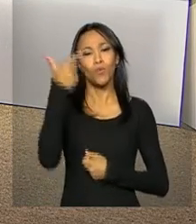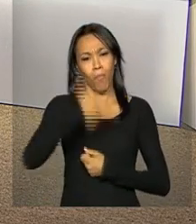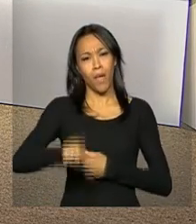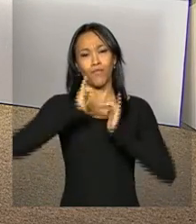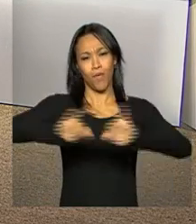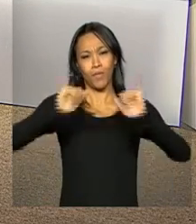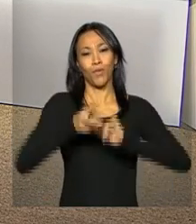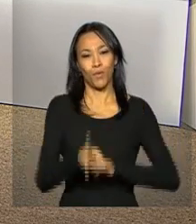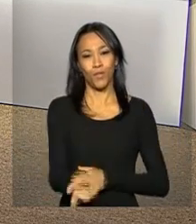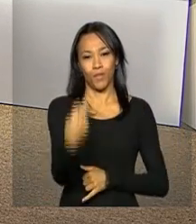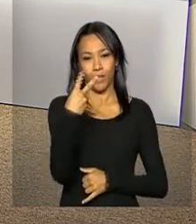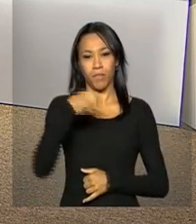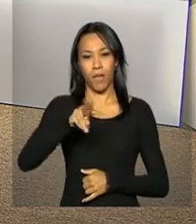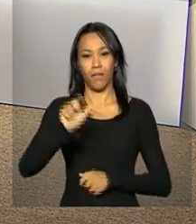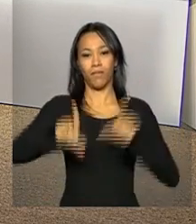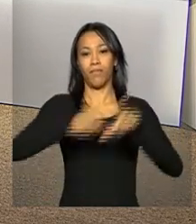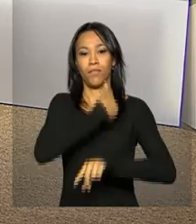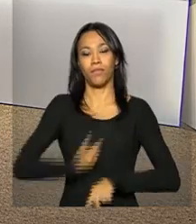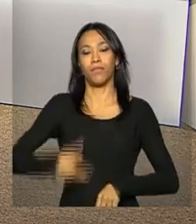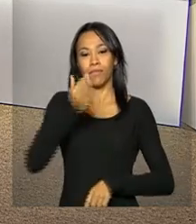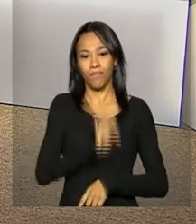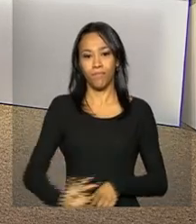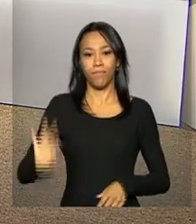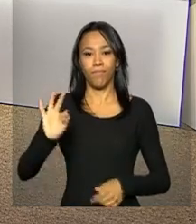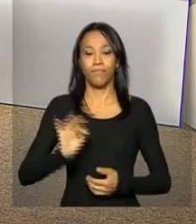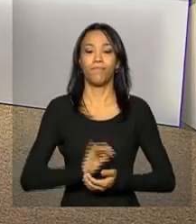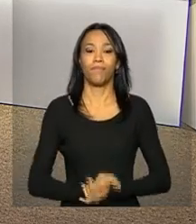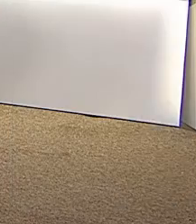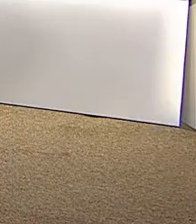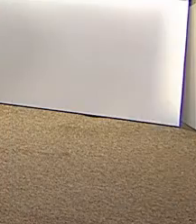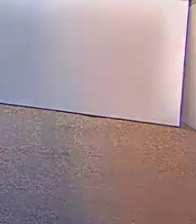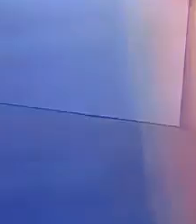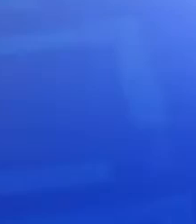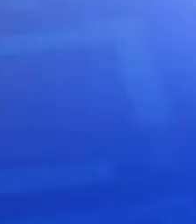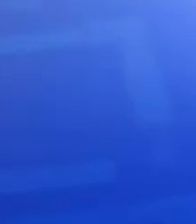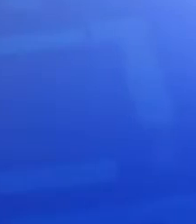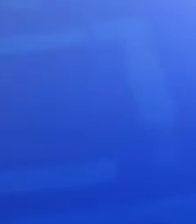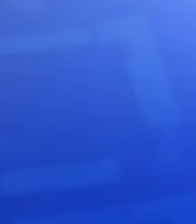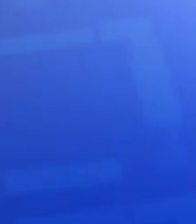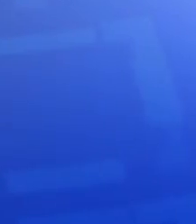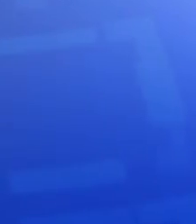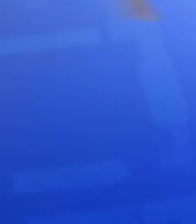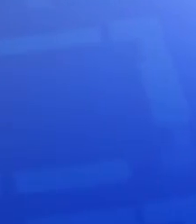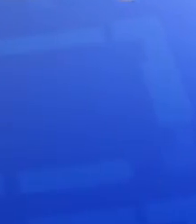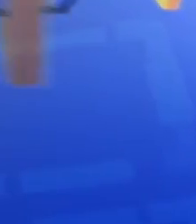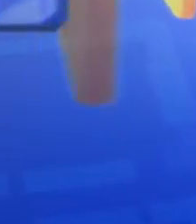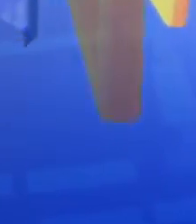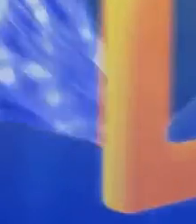informações. Continue com a gente, NBR e a TV do Governo Federal. Tchau. Tchau. Tchau. Tchau.